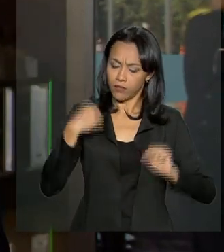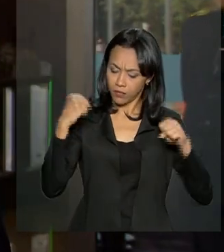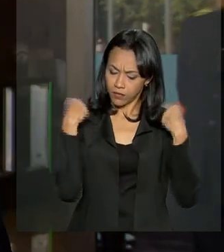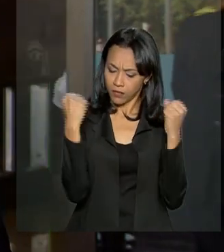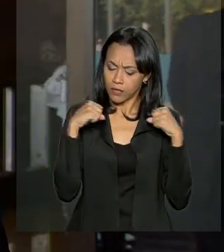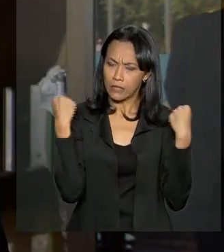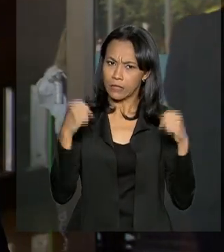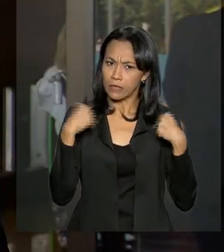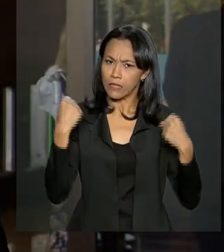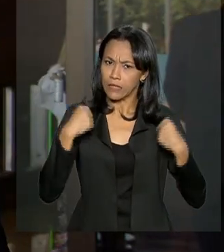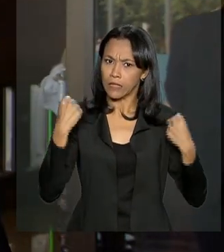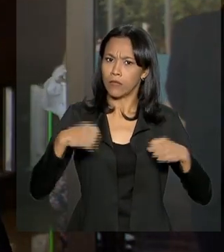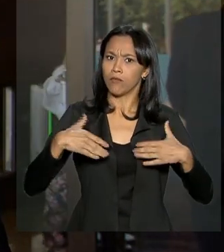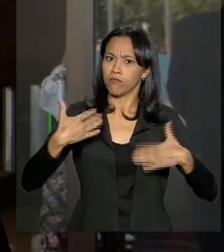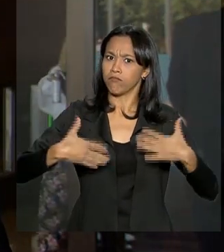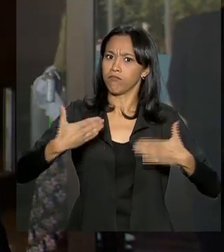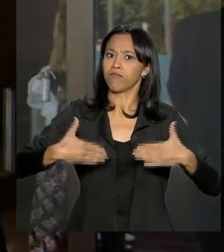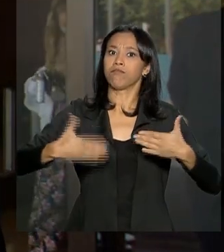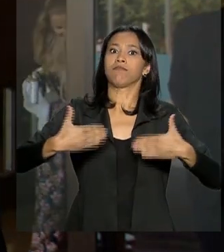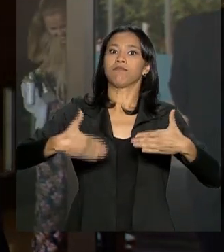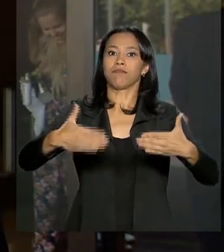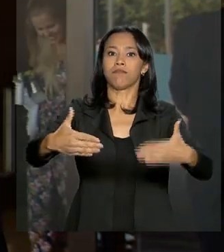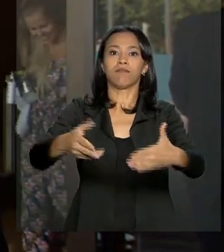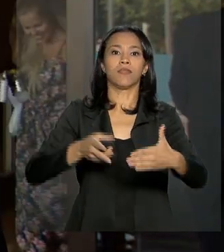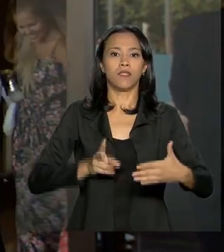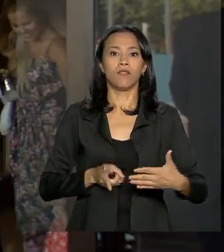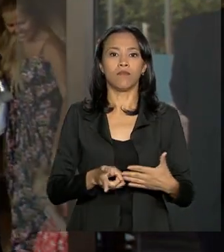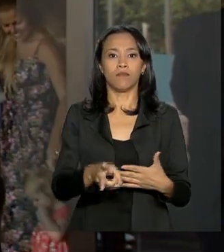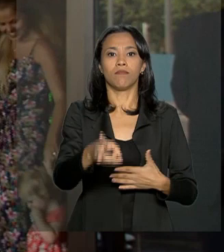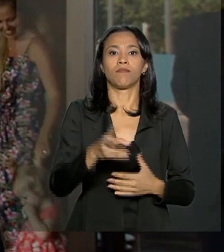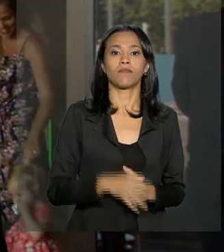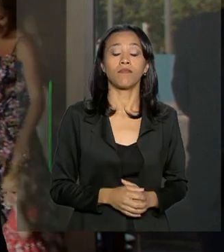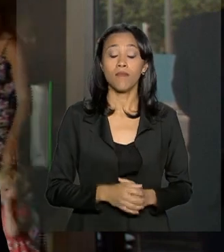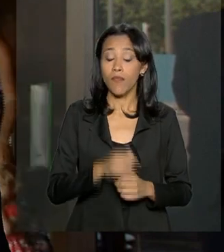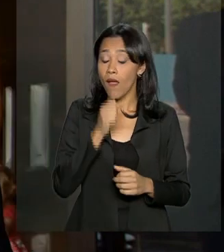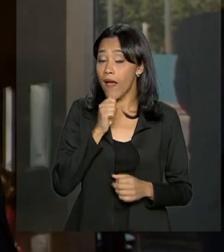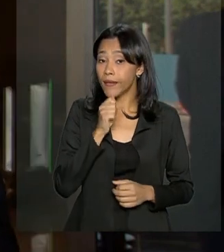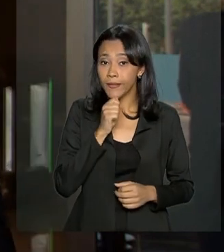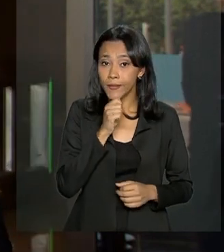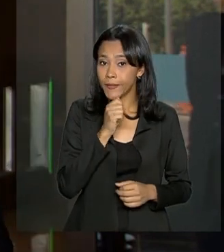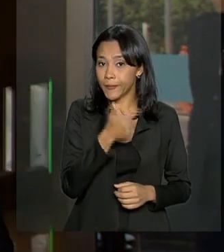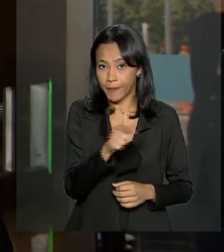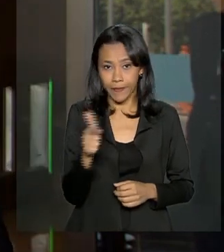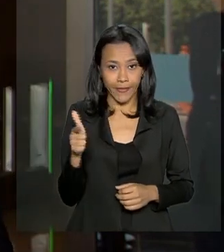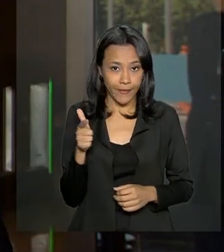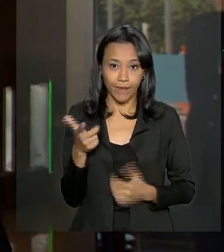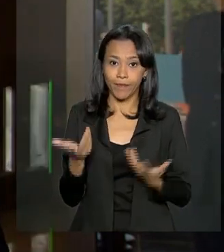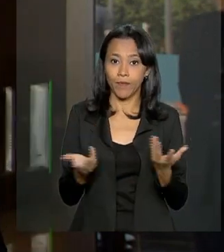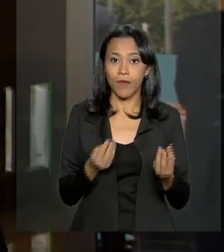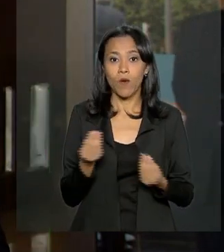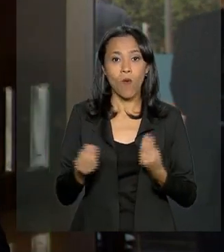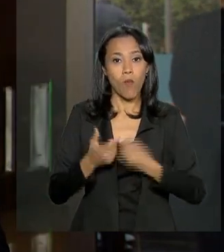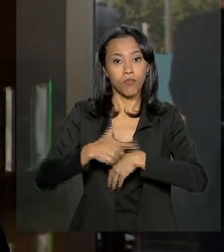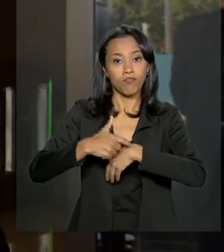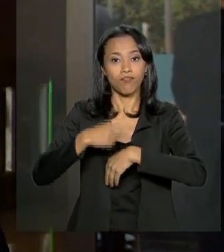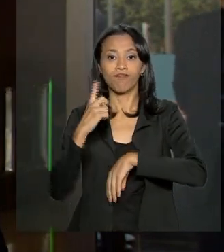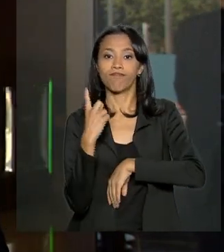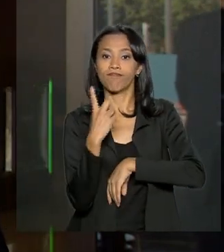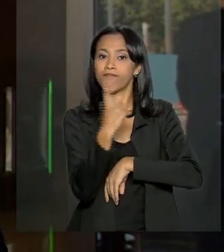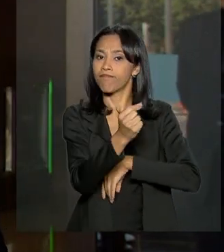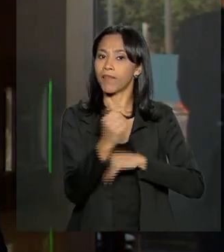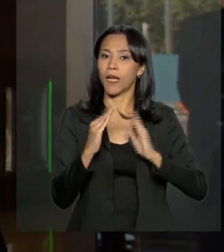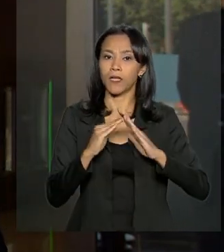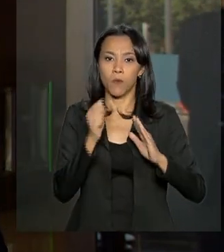intensos e também mais frequentes. Ainda não há, no entanto, previsão para alta. A